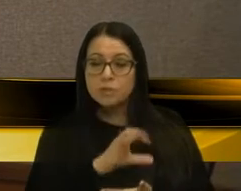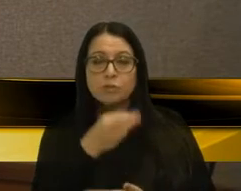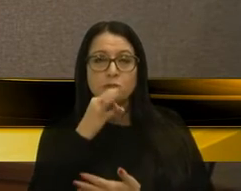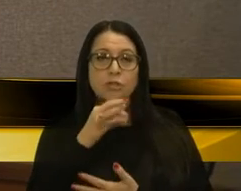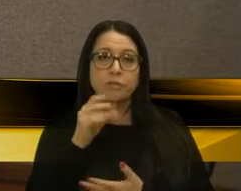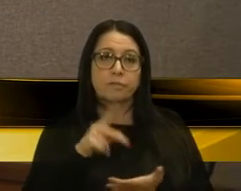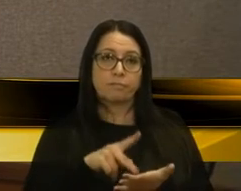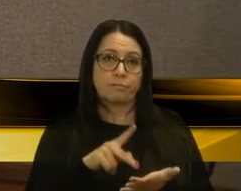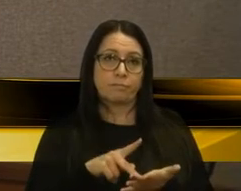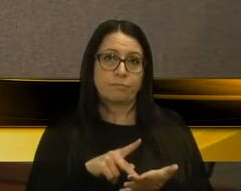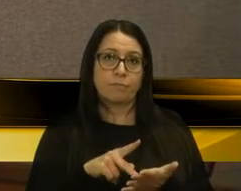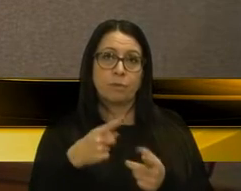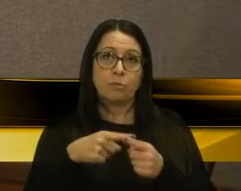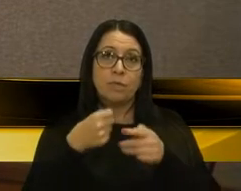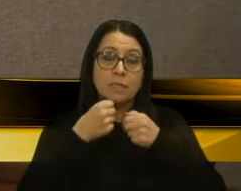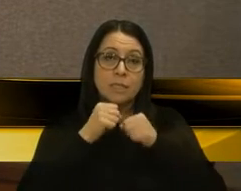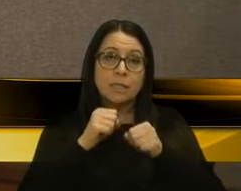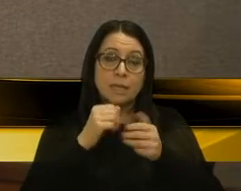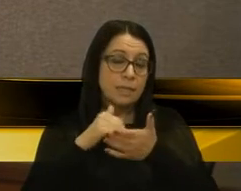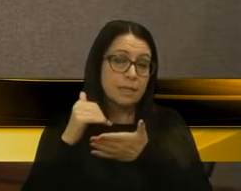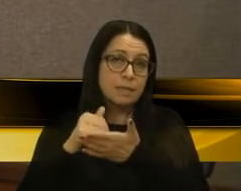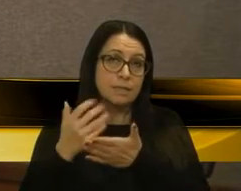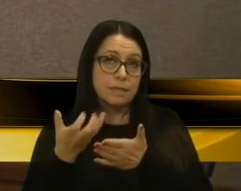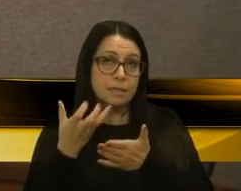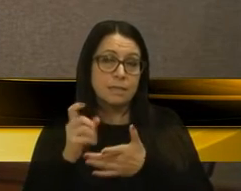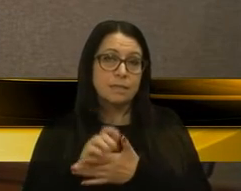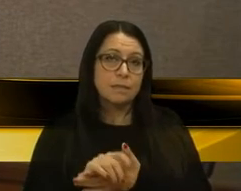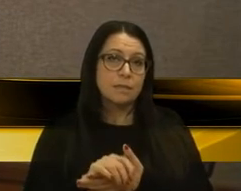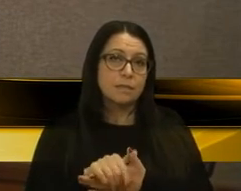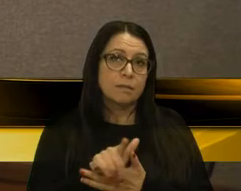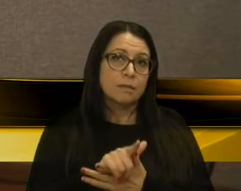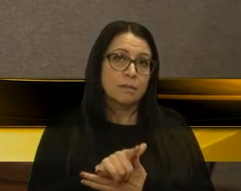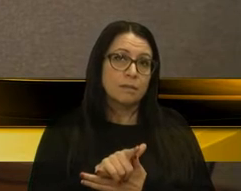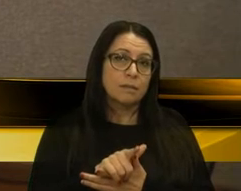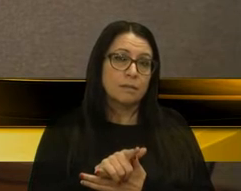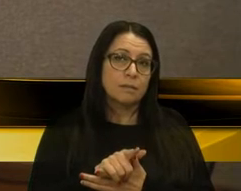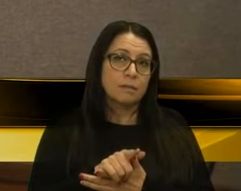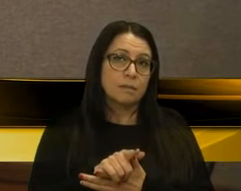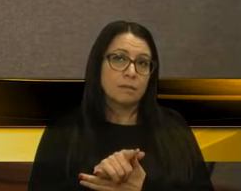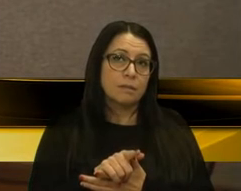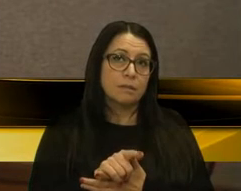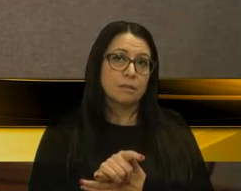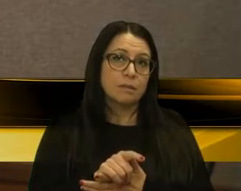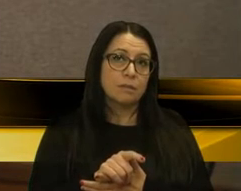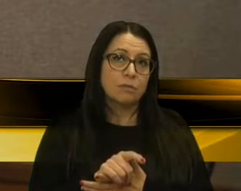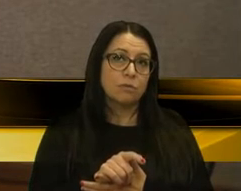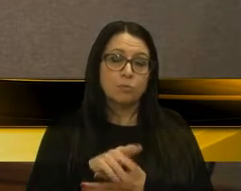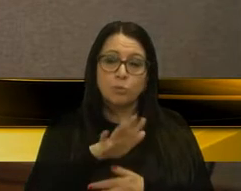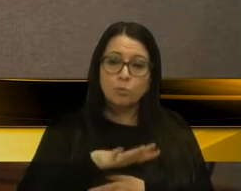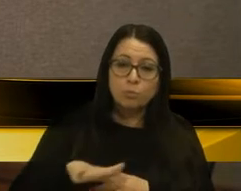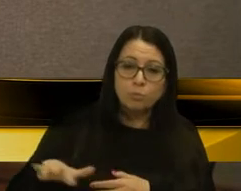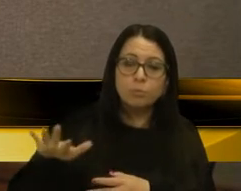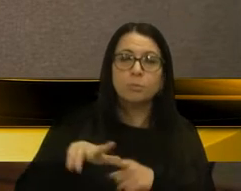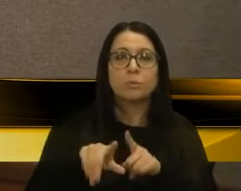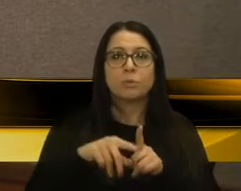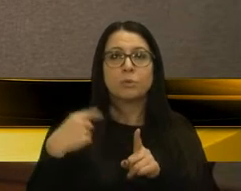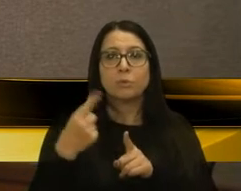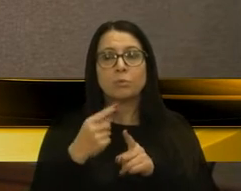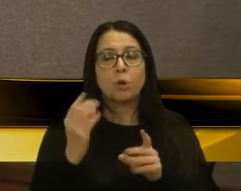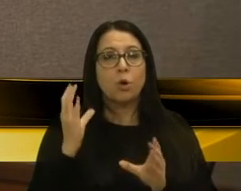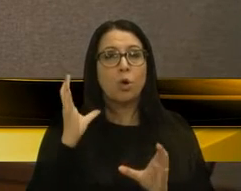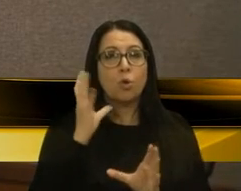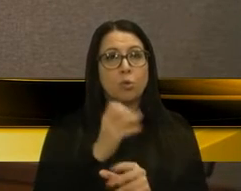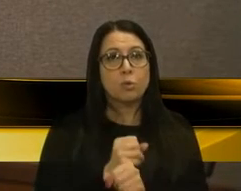secretária quisesse tirar um mapa, um panorama, uma conclusão da Feira do Agricultor, vá